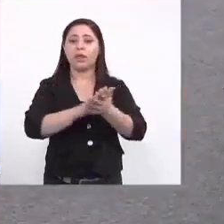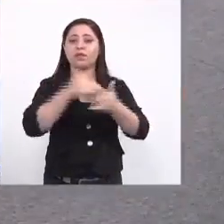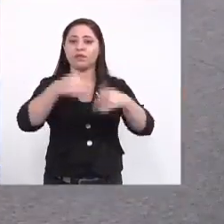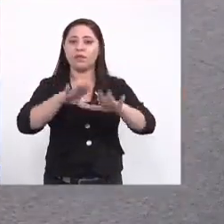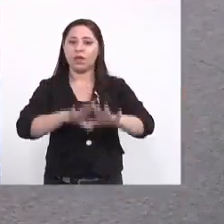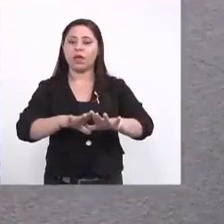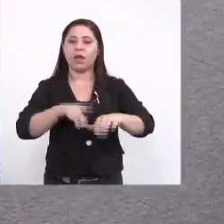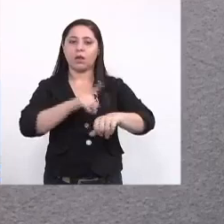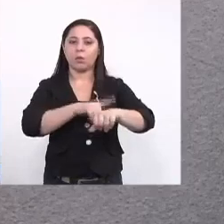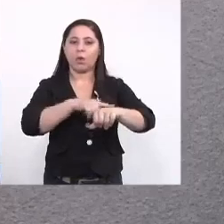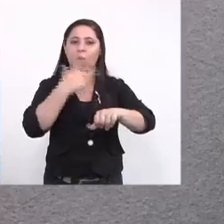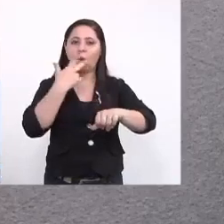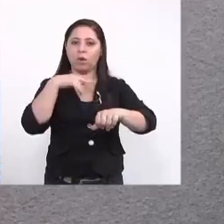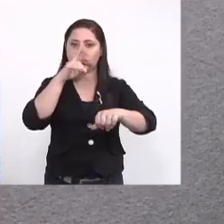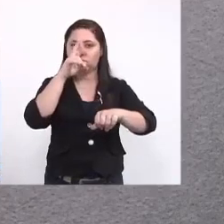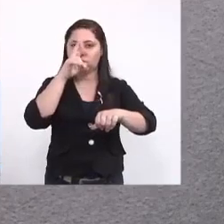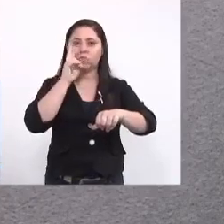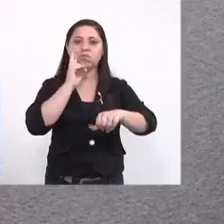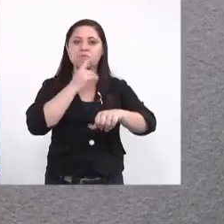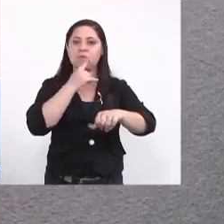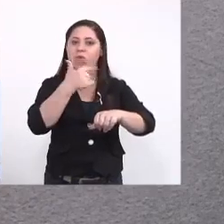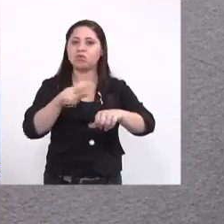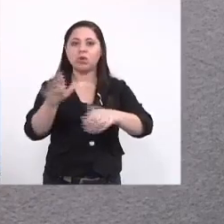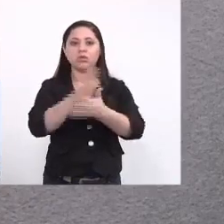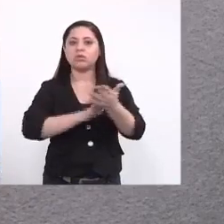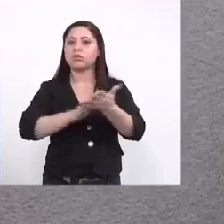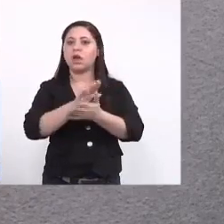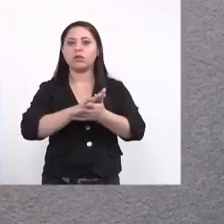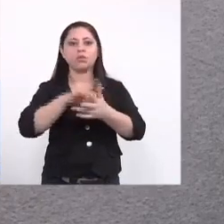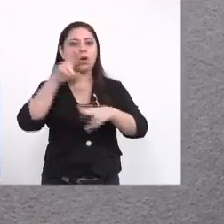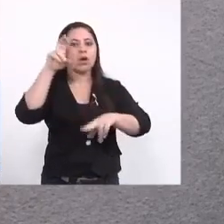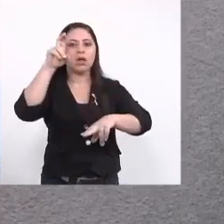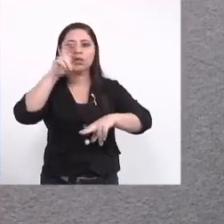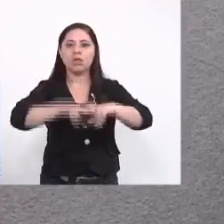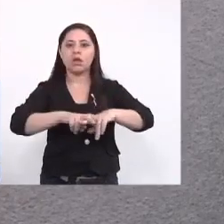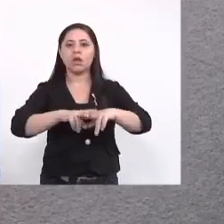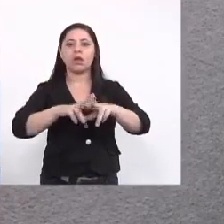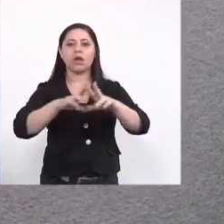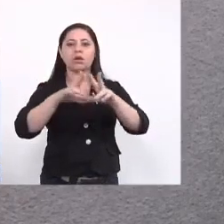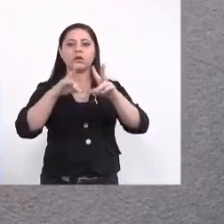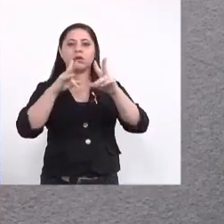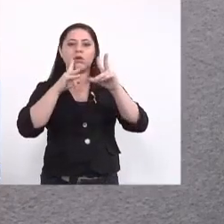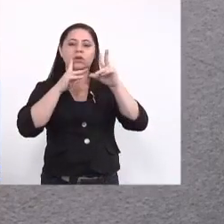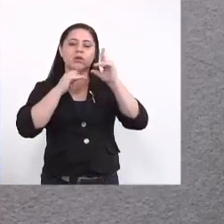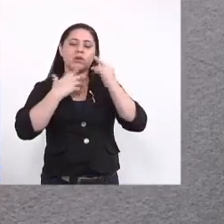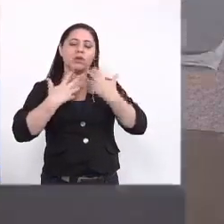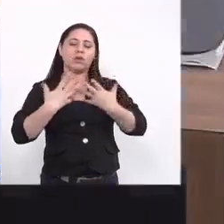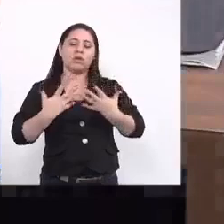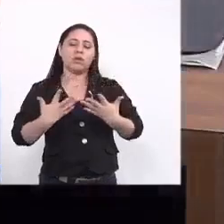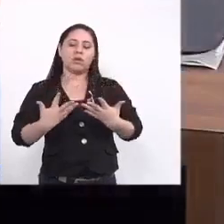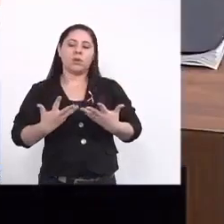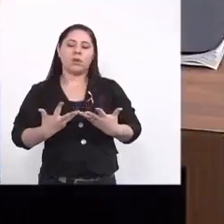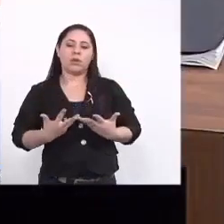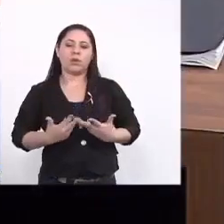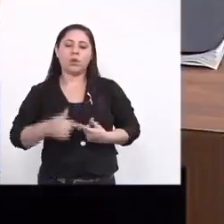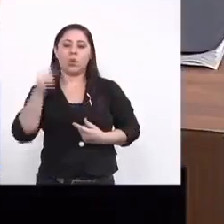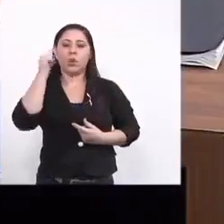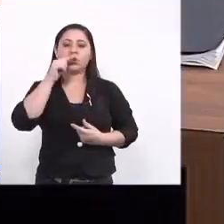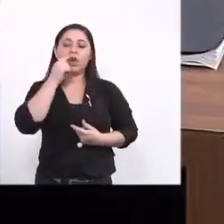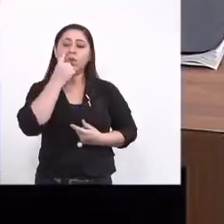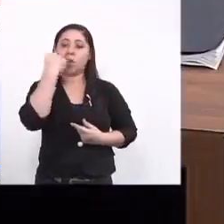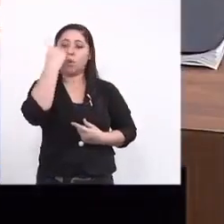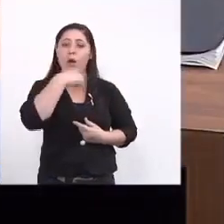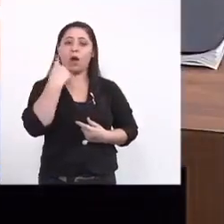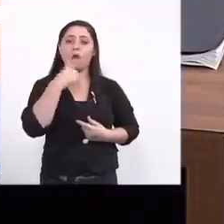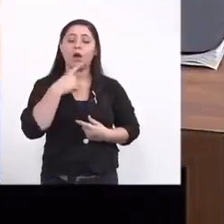de almoço tem nenhuma cadeira por exemplo diária para descansar com a cadeira diária de repente você consegue repousar uma